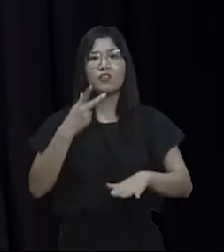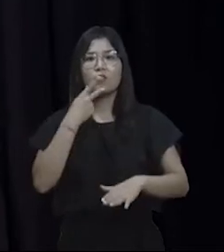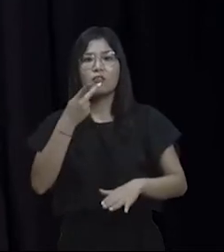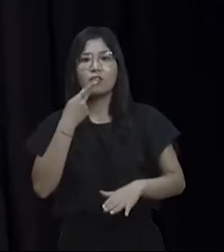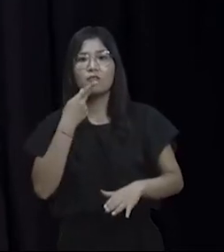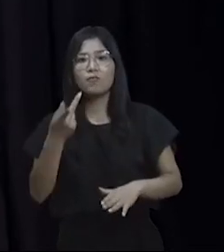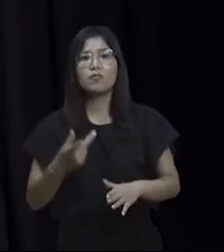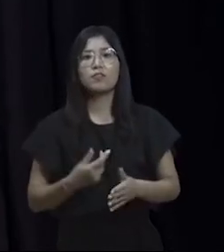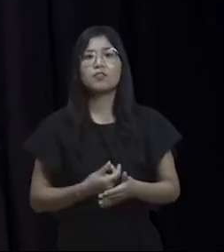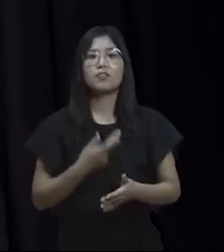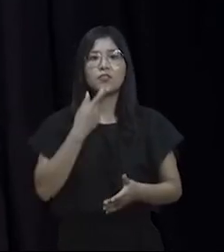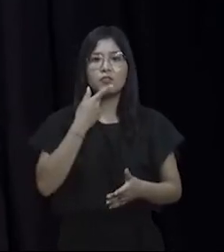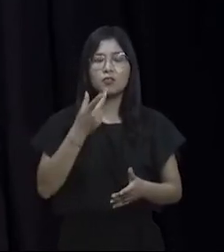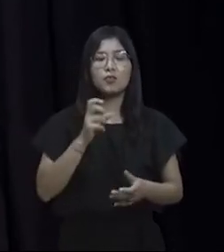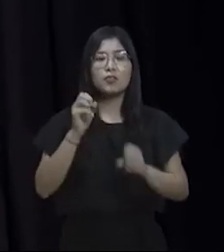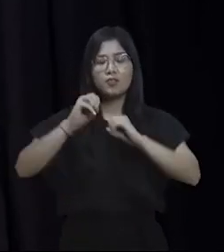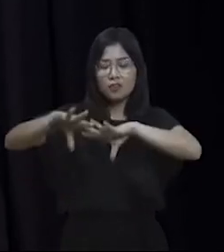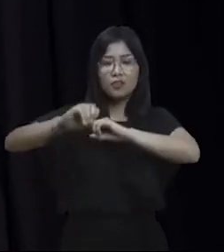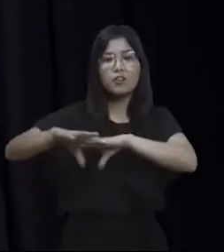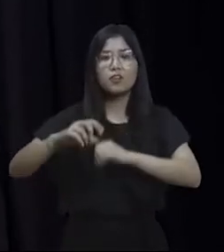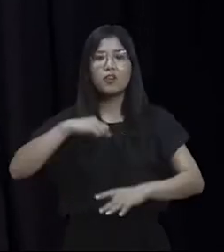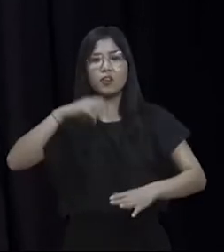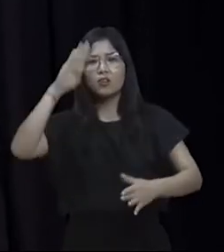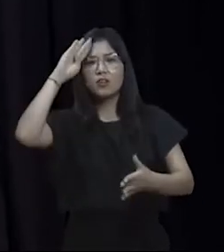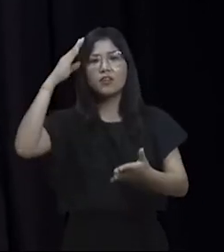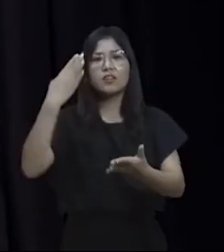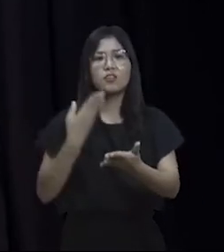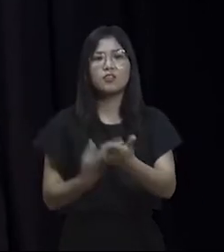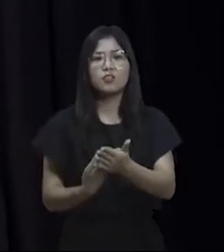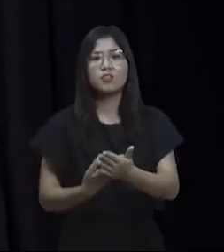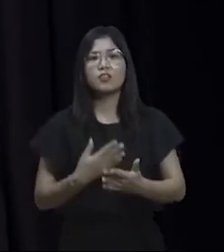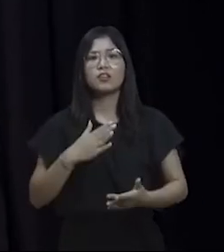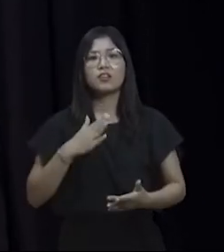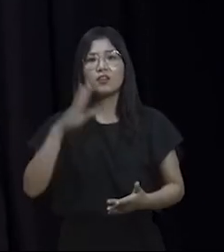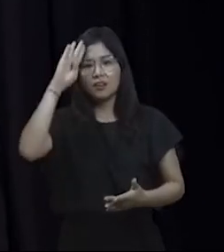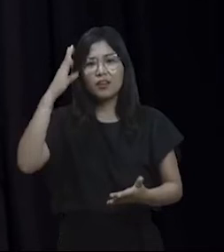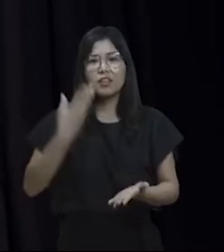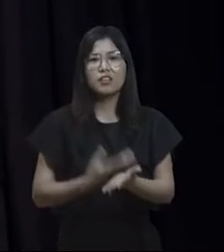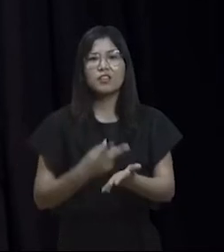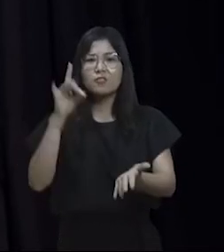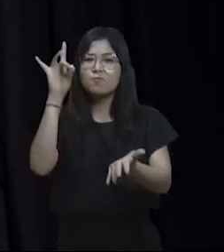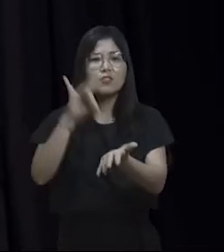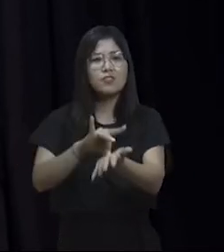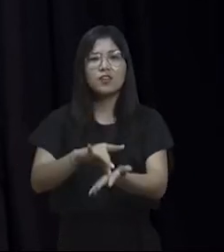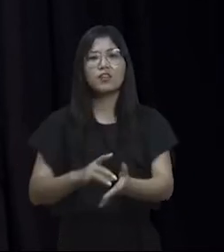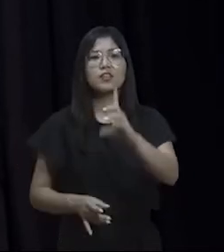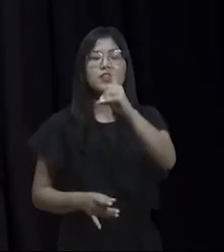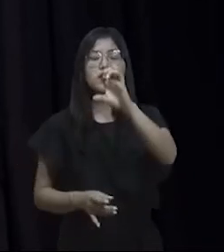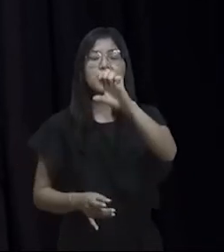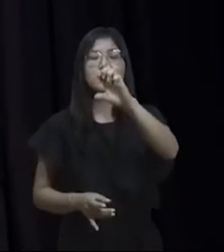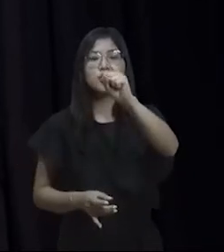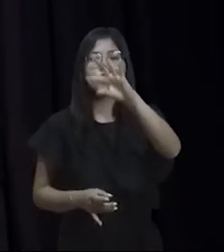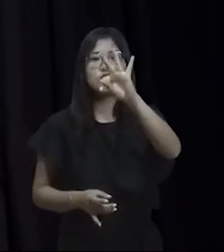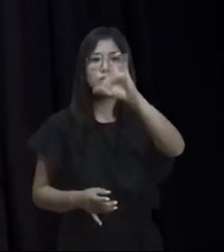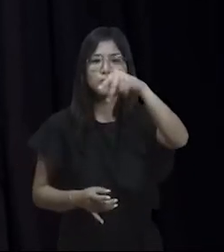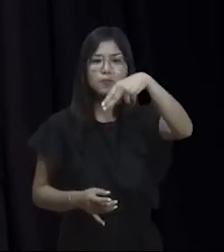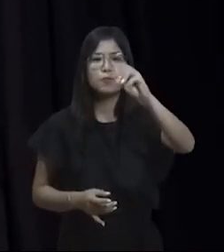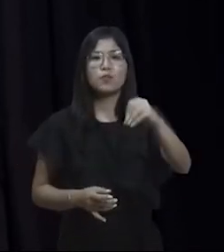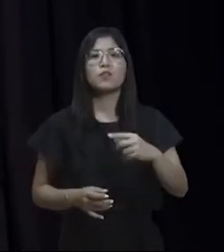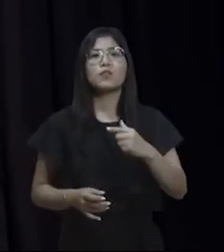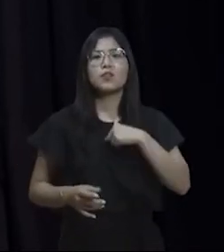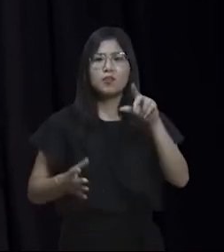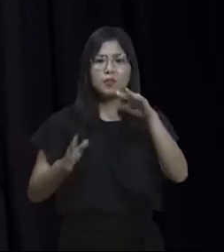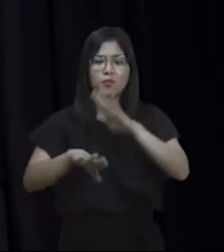Paulo Freire e falar da educação, eu não acredito em acaso, eu acredito em destino. É importante dizer que nesse momento mais difícil,